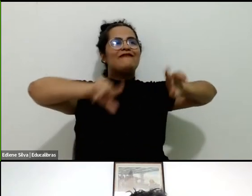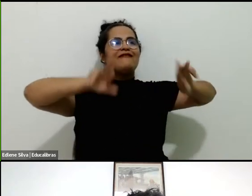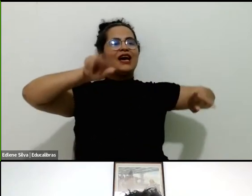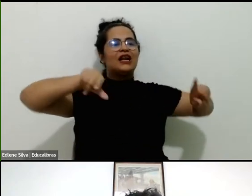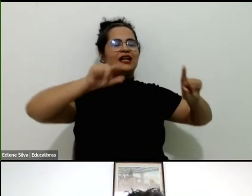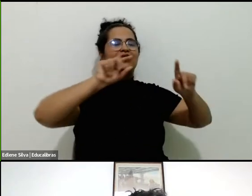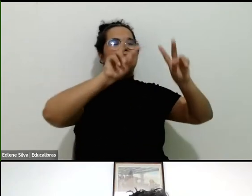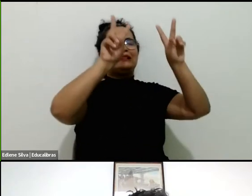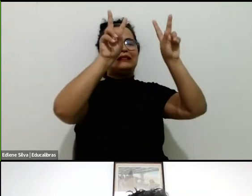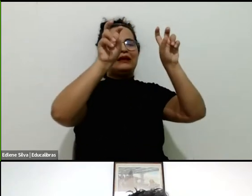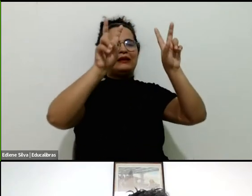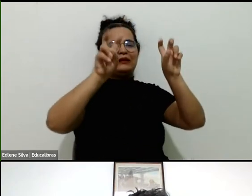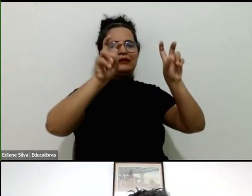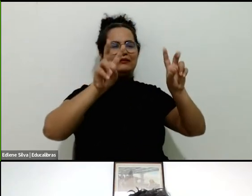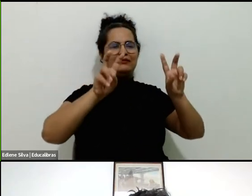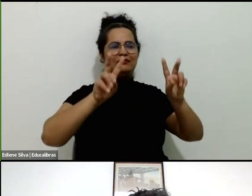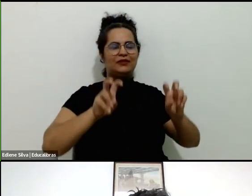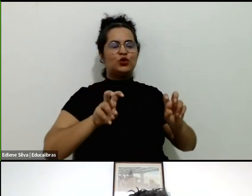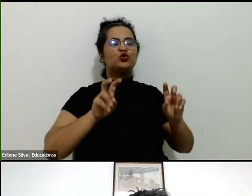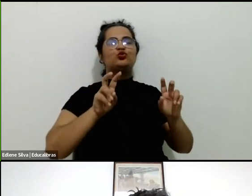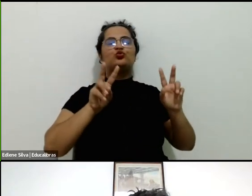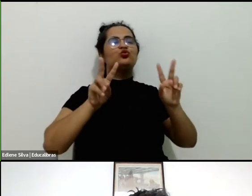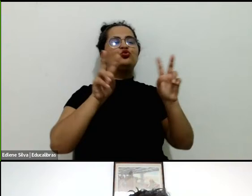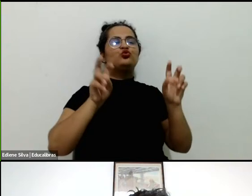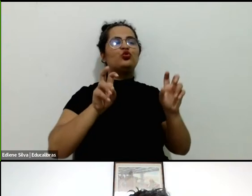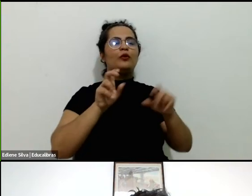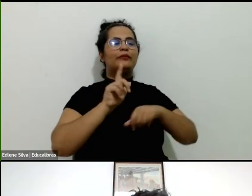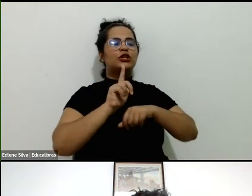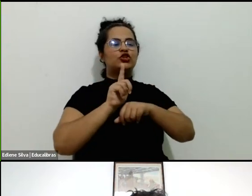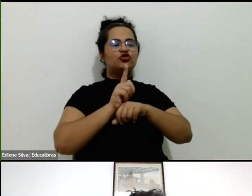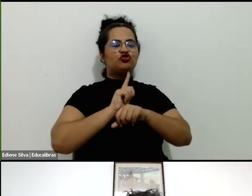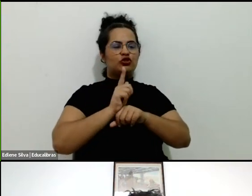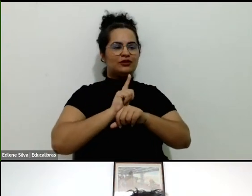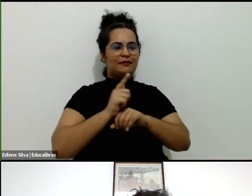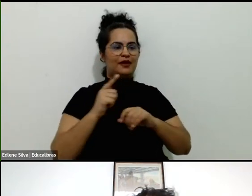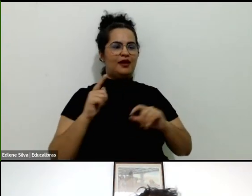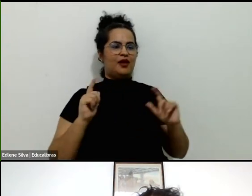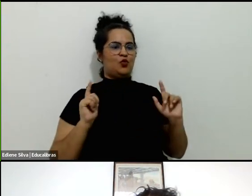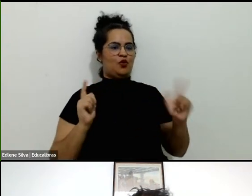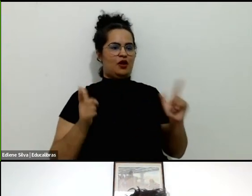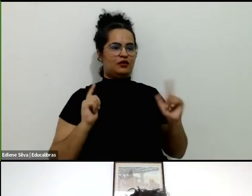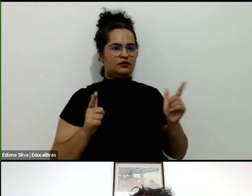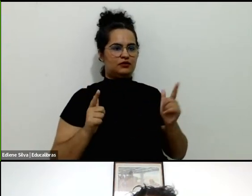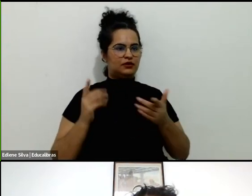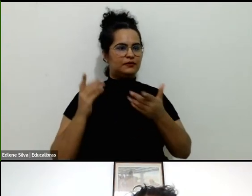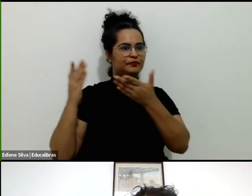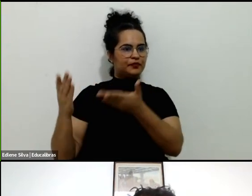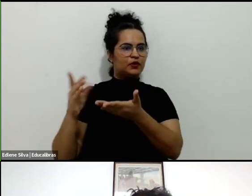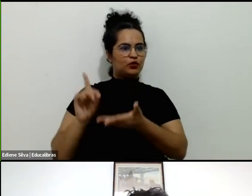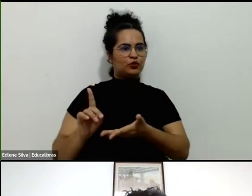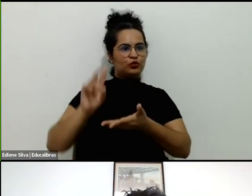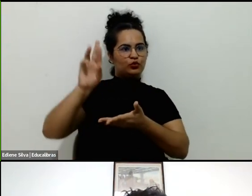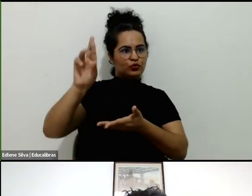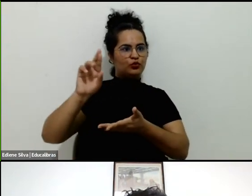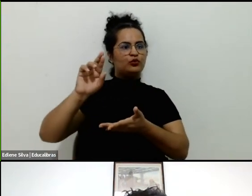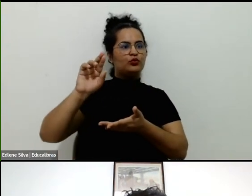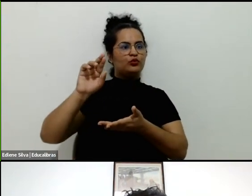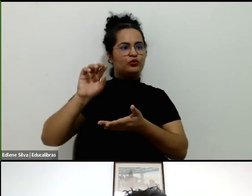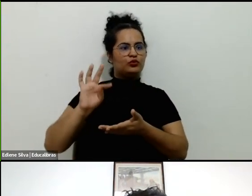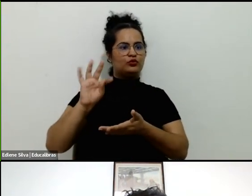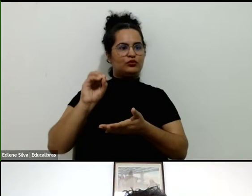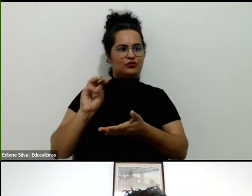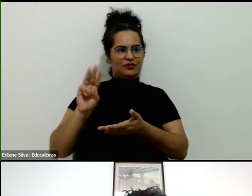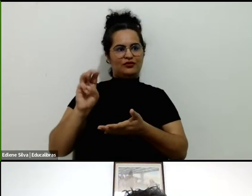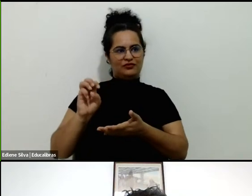tópicos exerçando sobre gerenciamento gerenciamento do lazer. O Dr. Tower é pesquisador honorário do Instituto de Saúde e